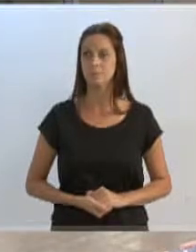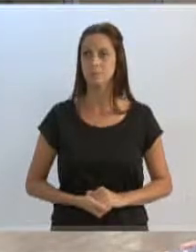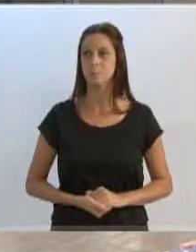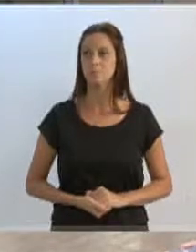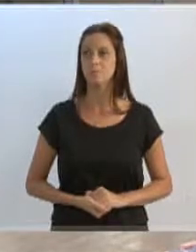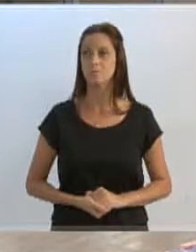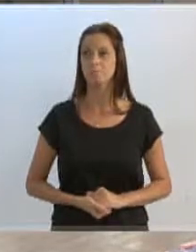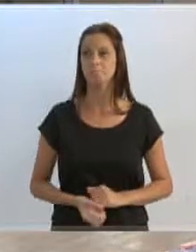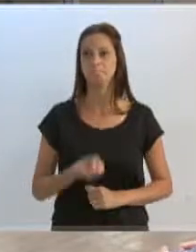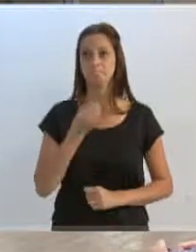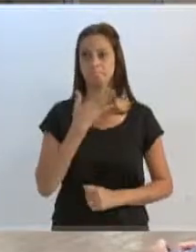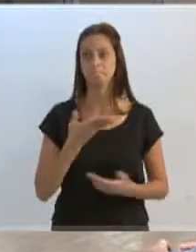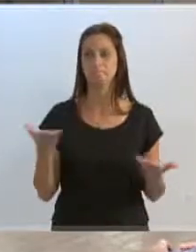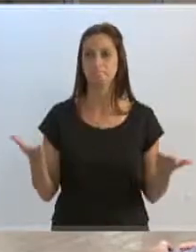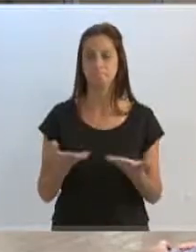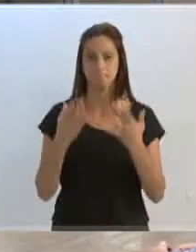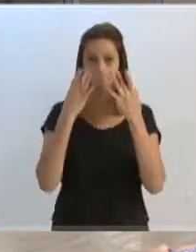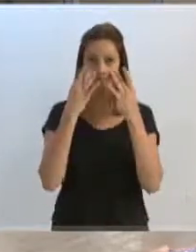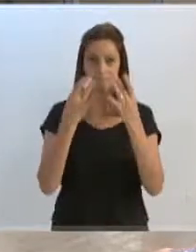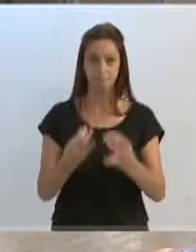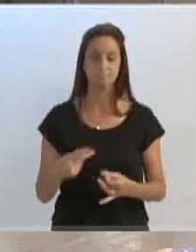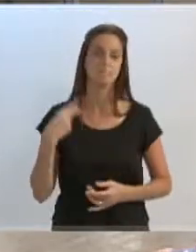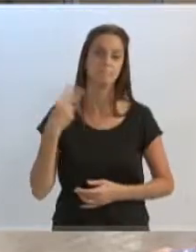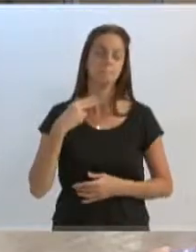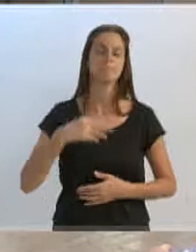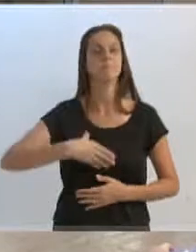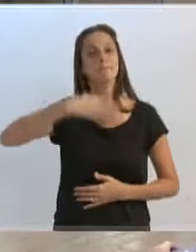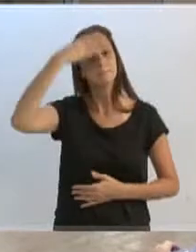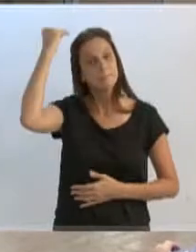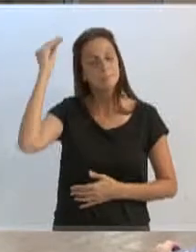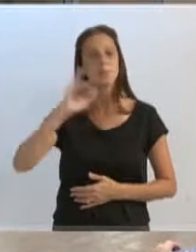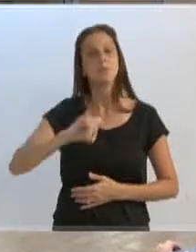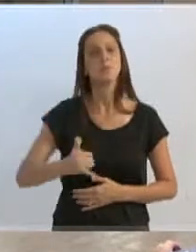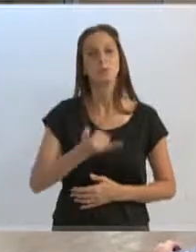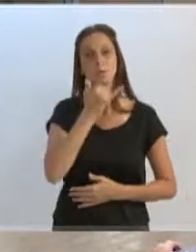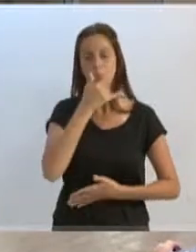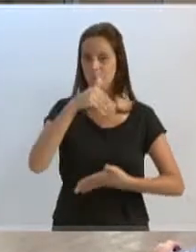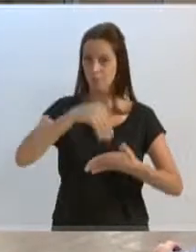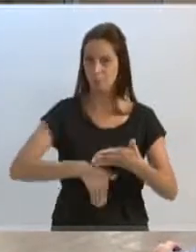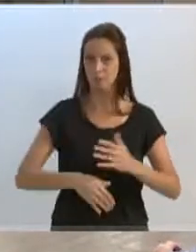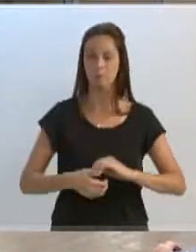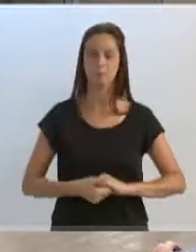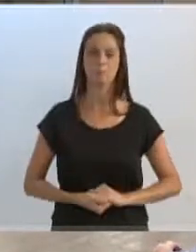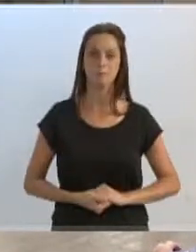Muito bem, então, agora vamos ouvir o vereador Alexandre Matias em justificativa de voto.